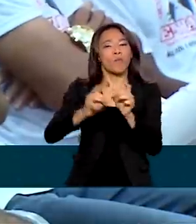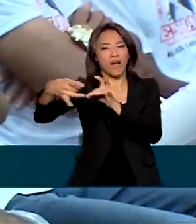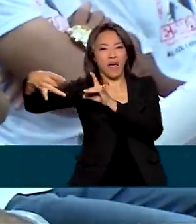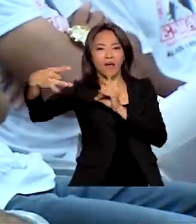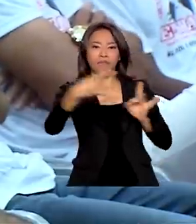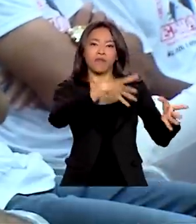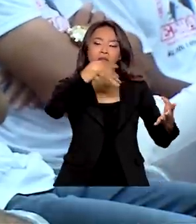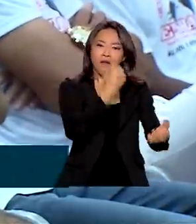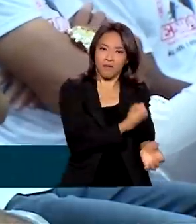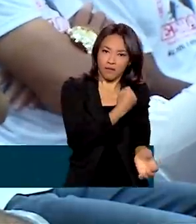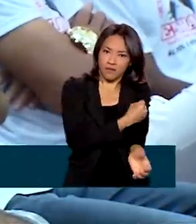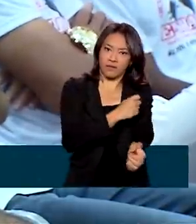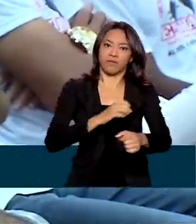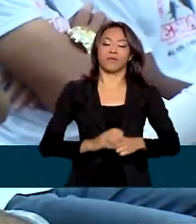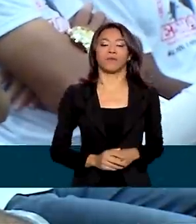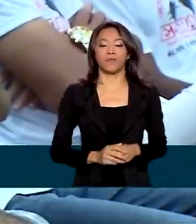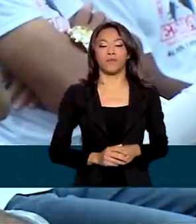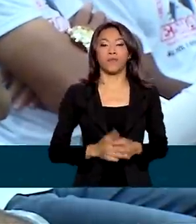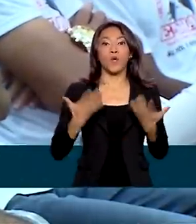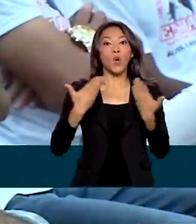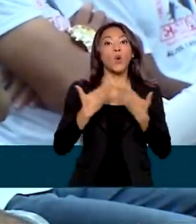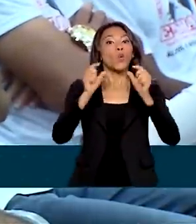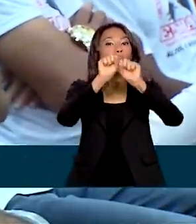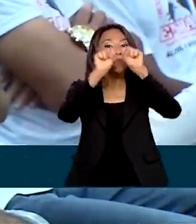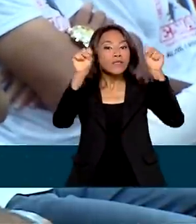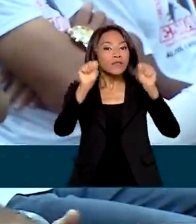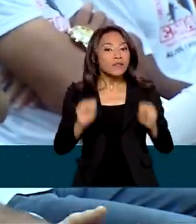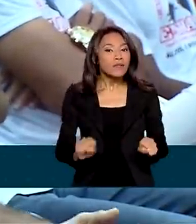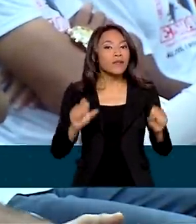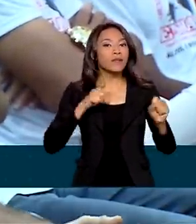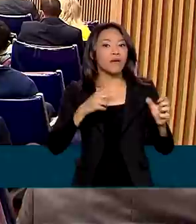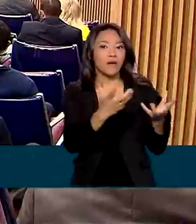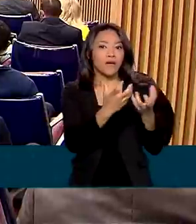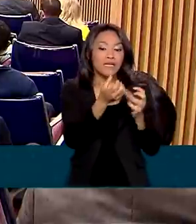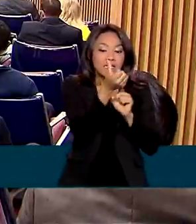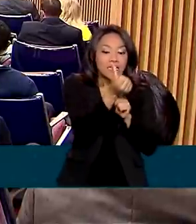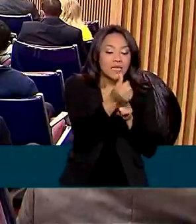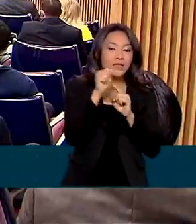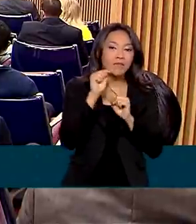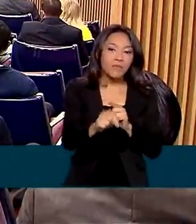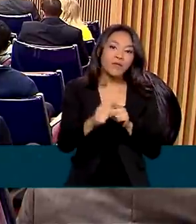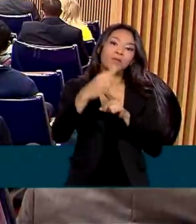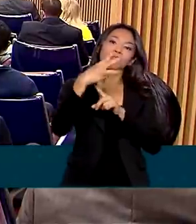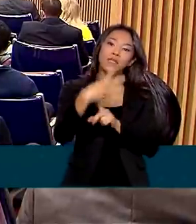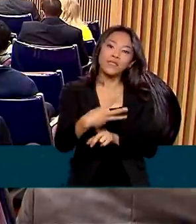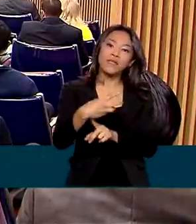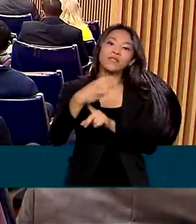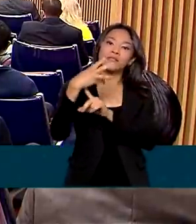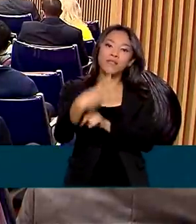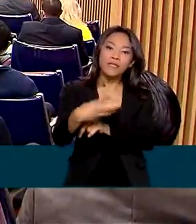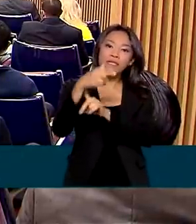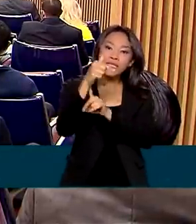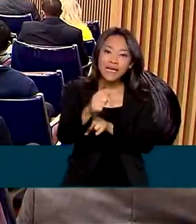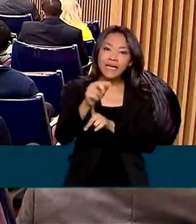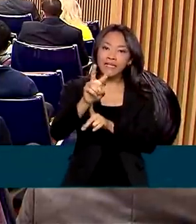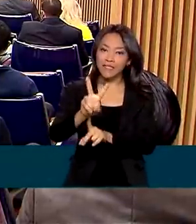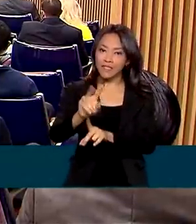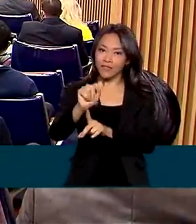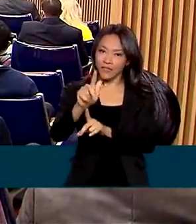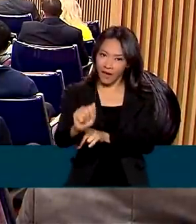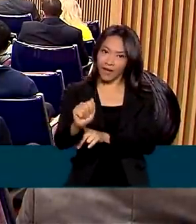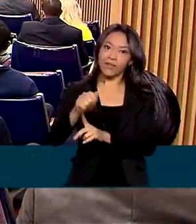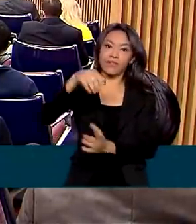dependência química. O Sistema Nacional ganhou 6.337 vagas em